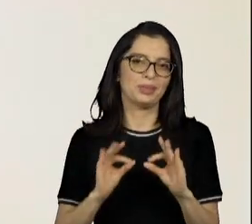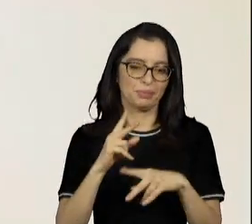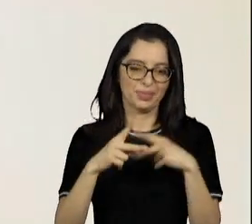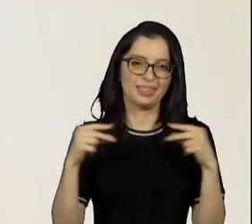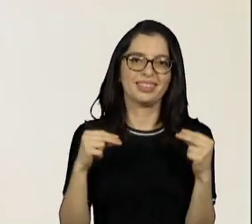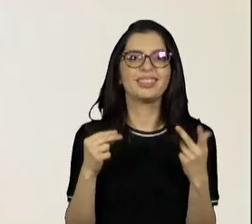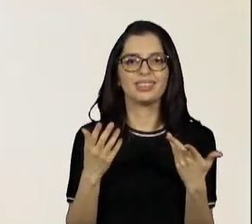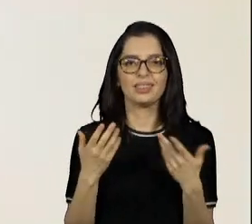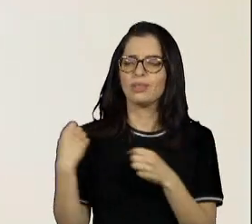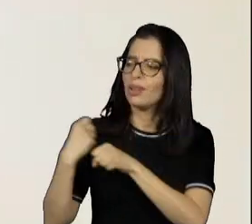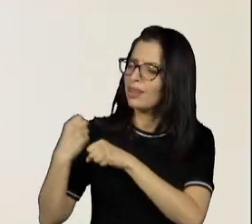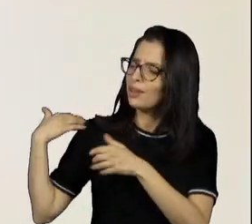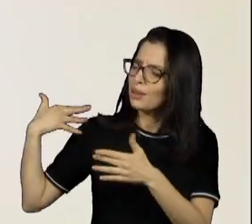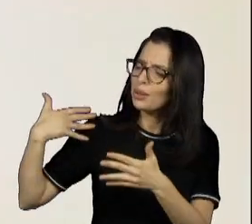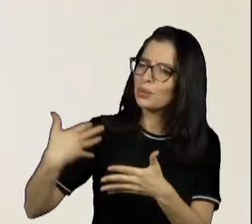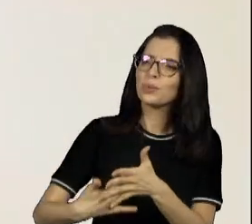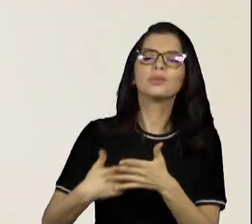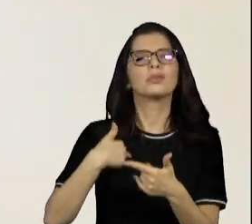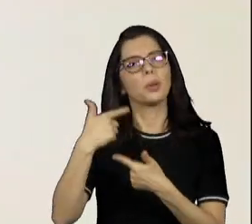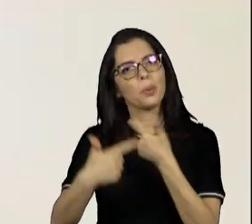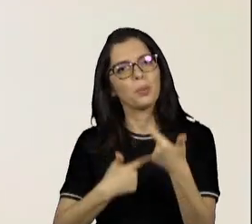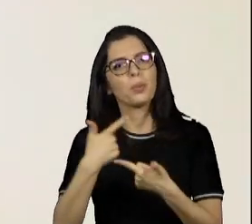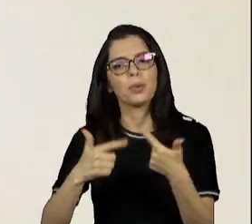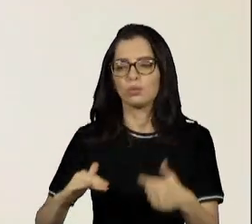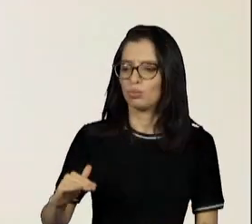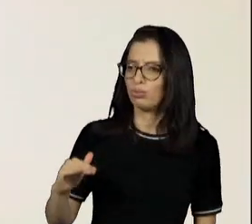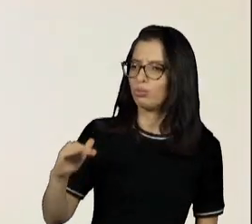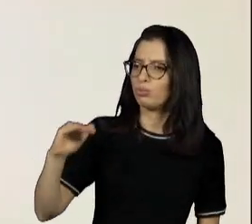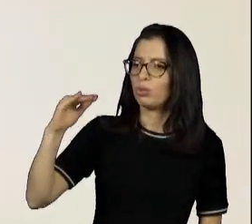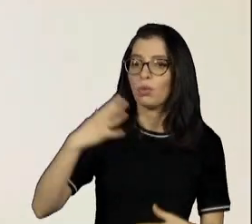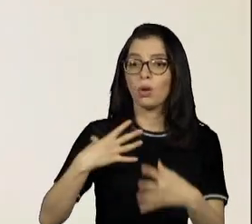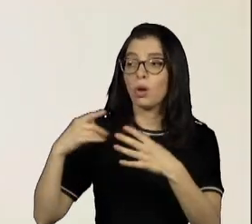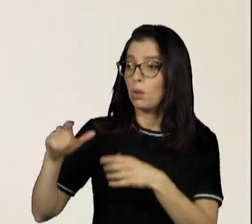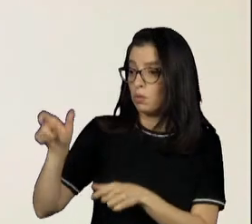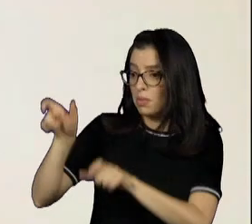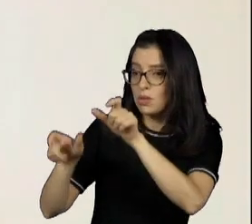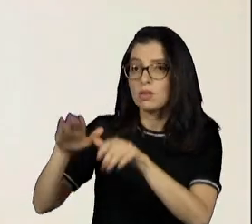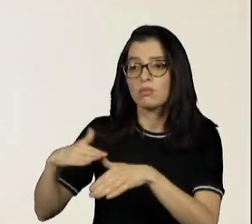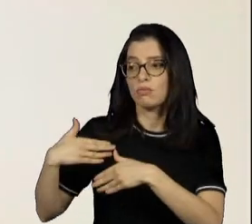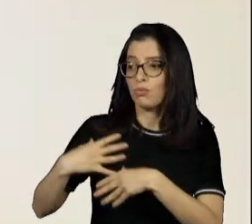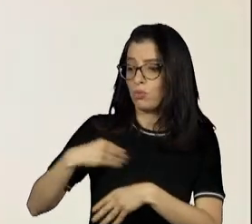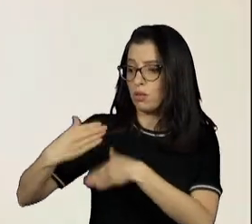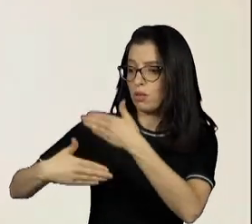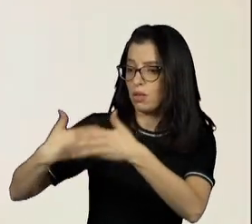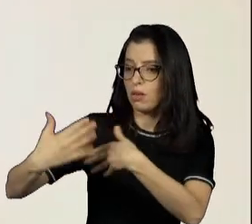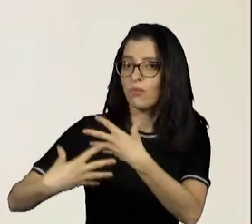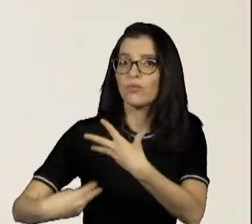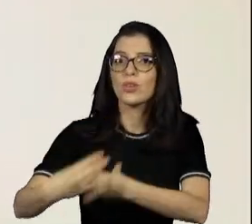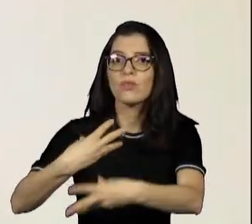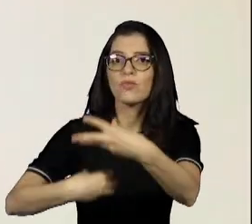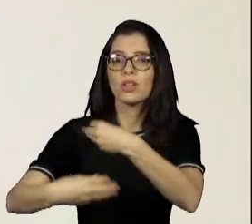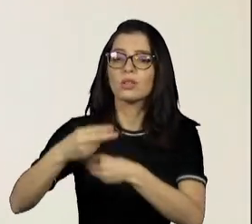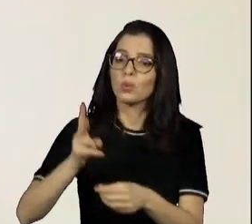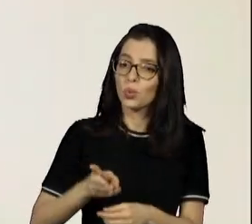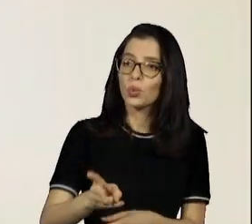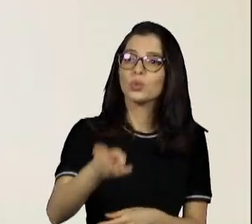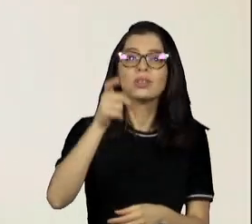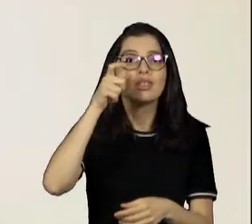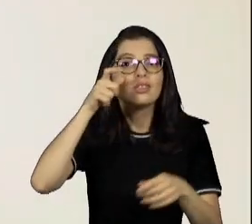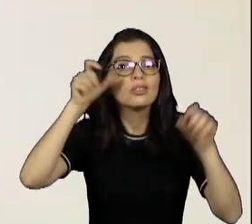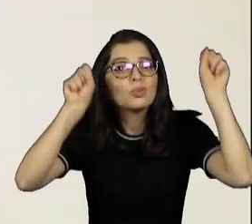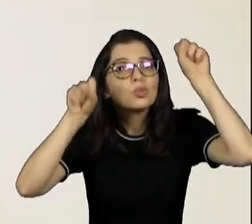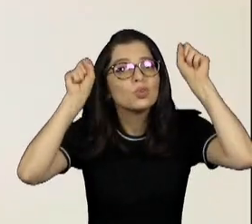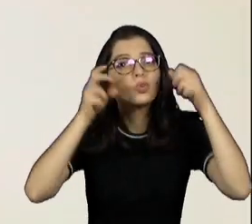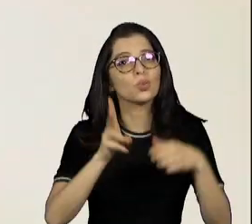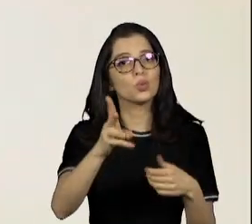anjos, desse público que cresceram, que tiveram seus filhos, que continuaram me colocando na